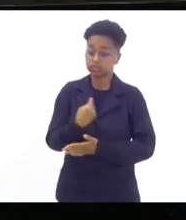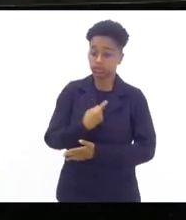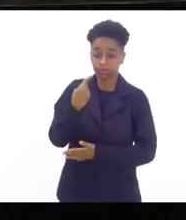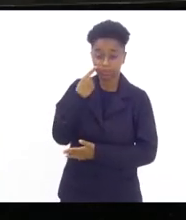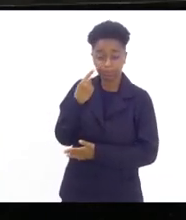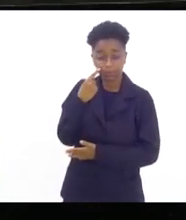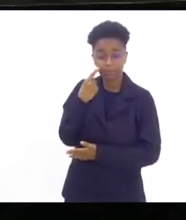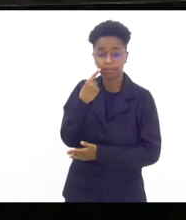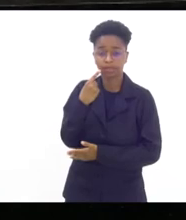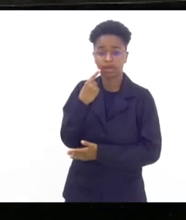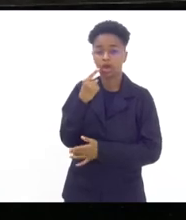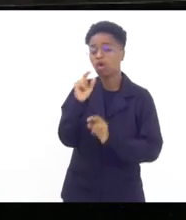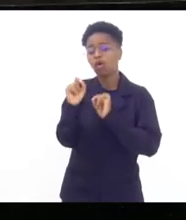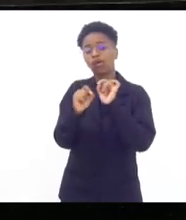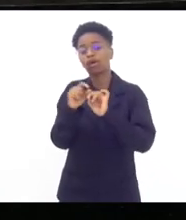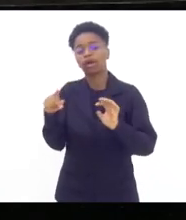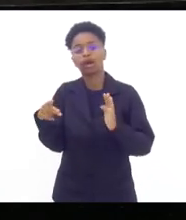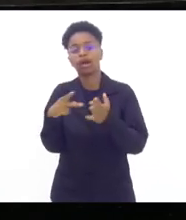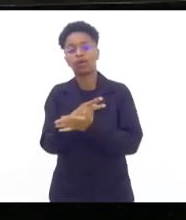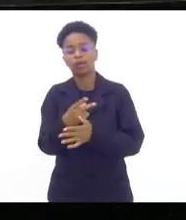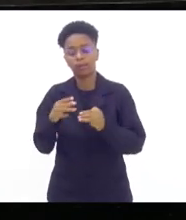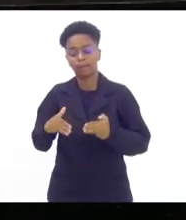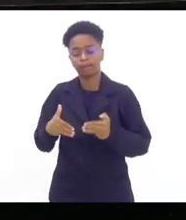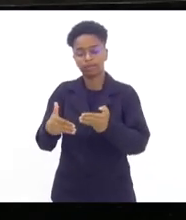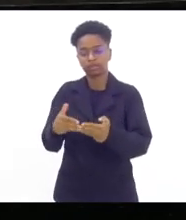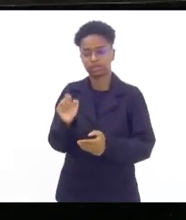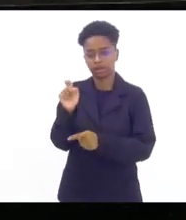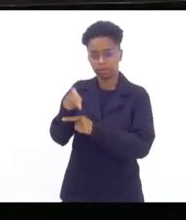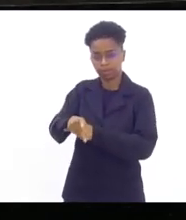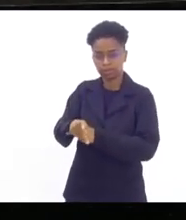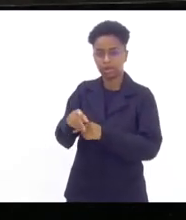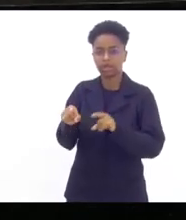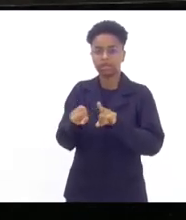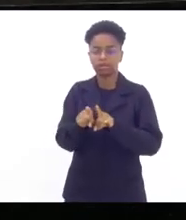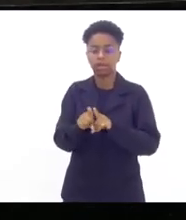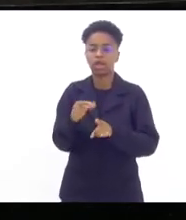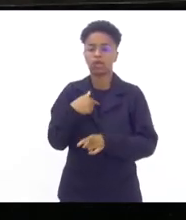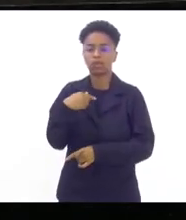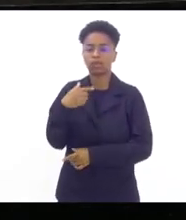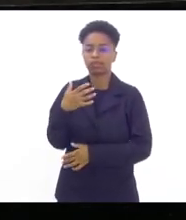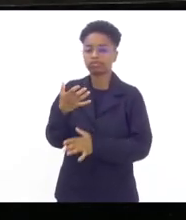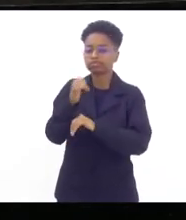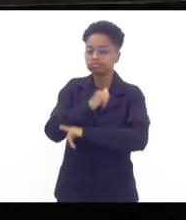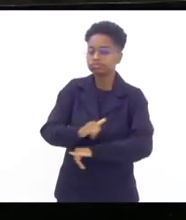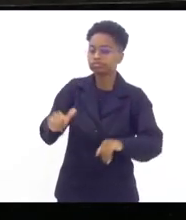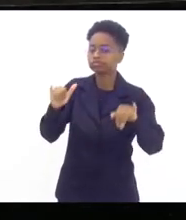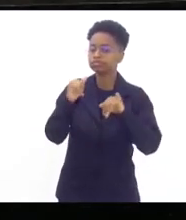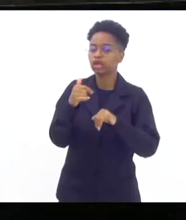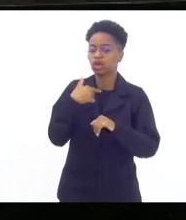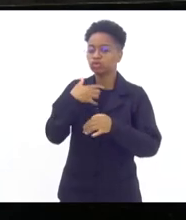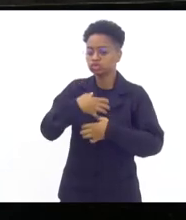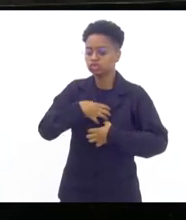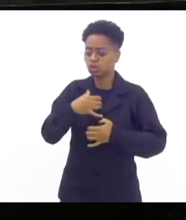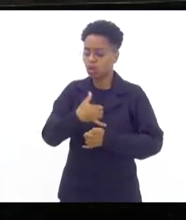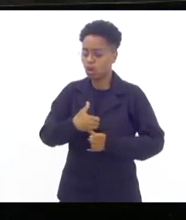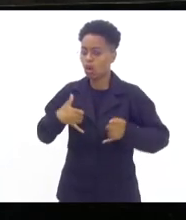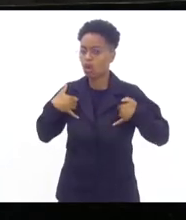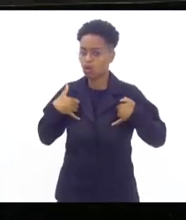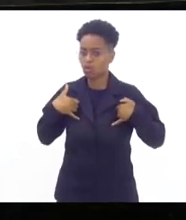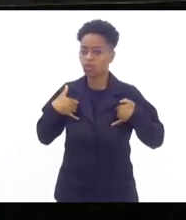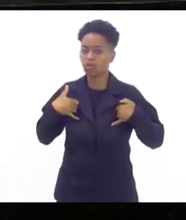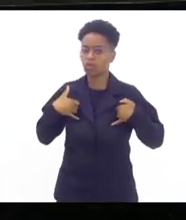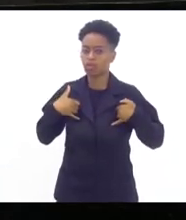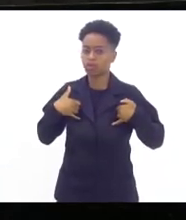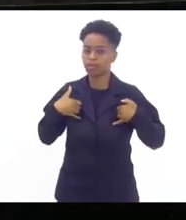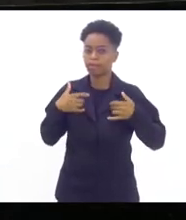o que tem sido feito pelo Ministério da Previdência e eu quero dizer que tenho muito orgulho de ver o